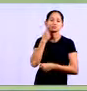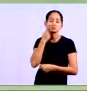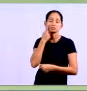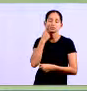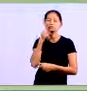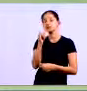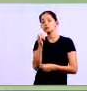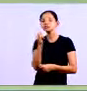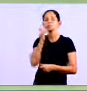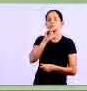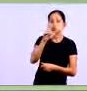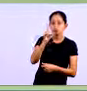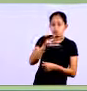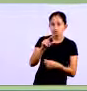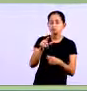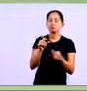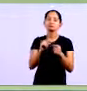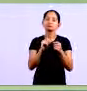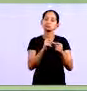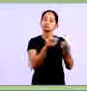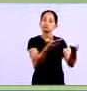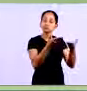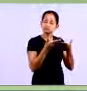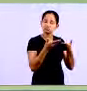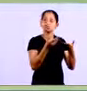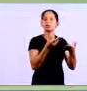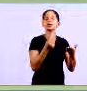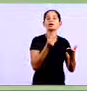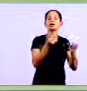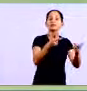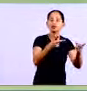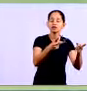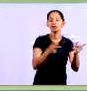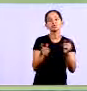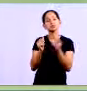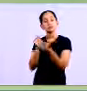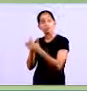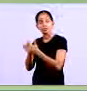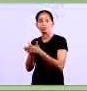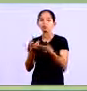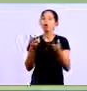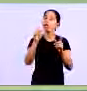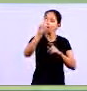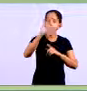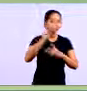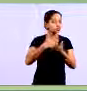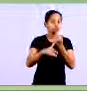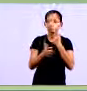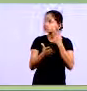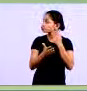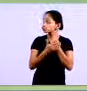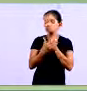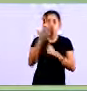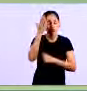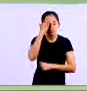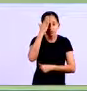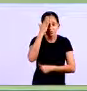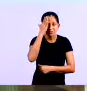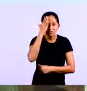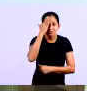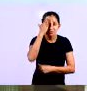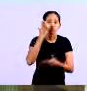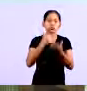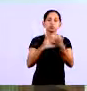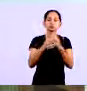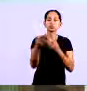bom se você tá lançando no caixa o que você tá recebendo o que você tá pagando automaticamente você tem ali um controle de tudo que você tá gastando certo? são as suas desp